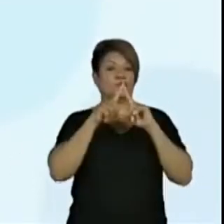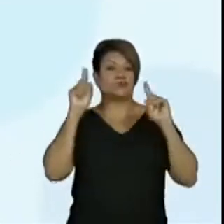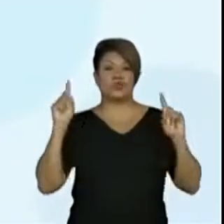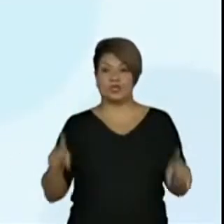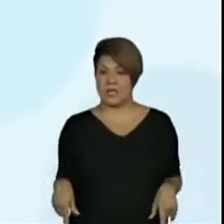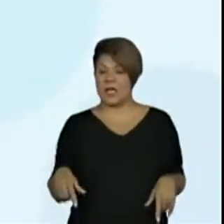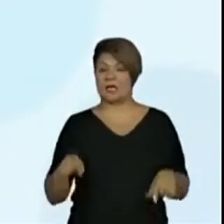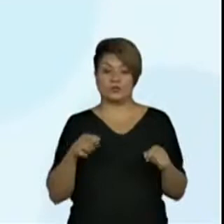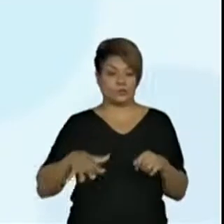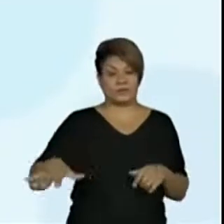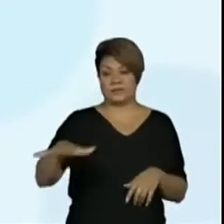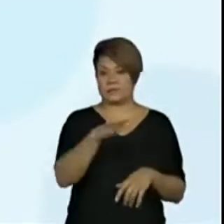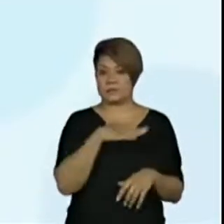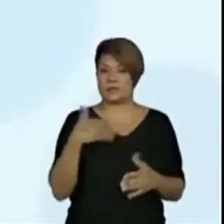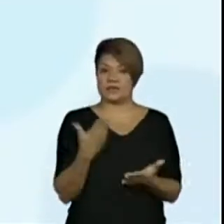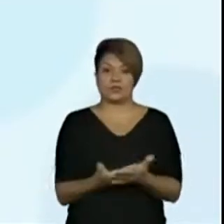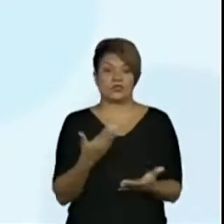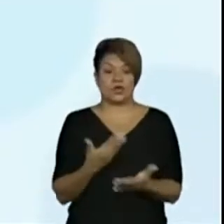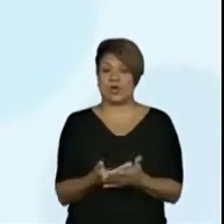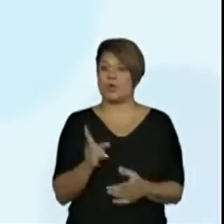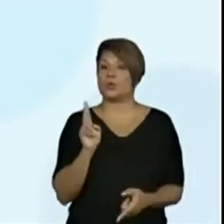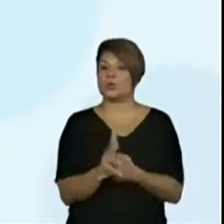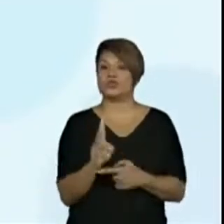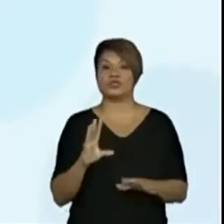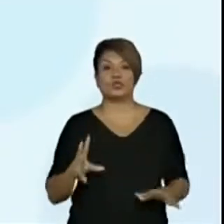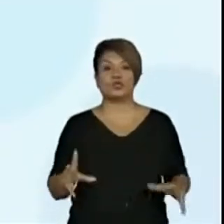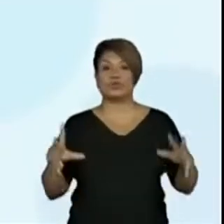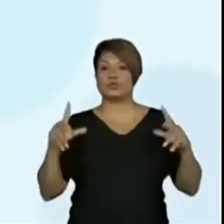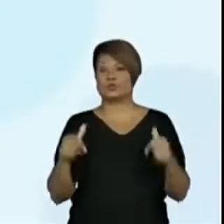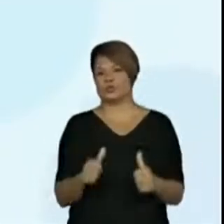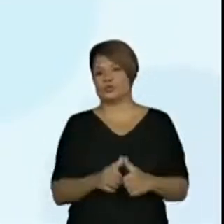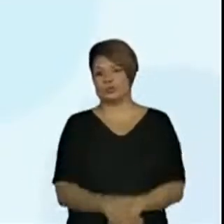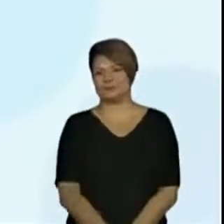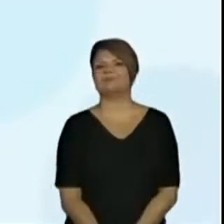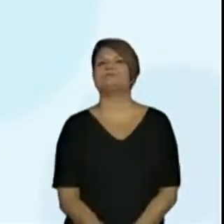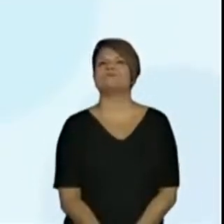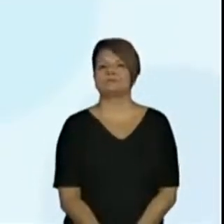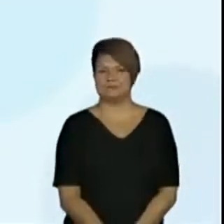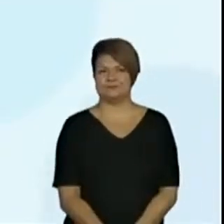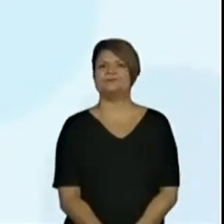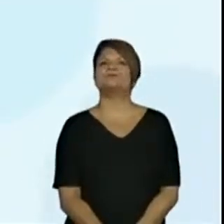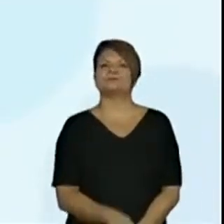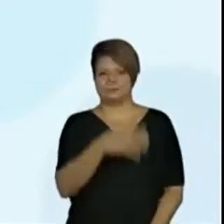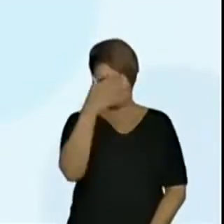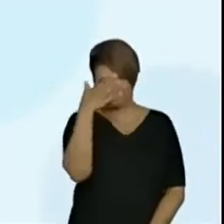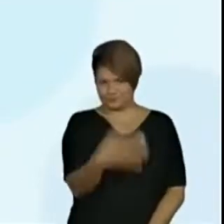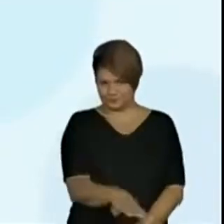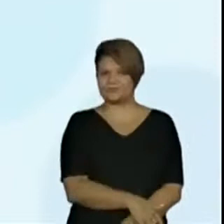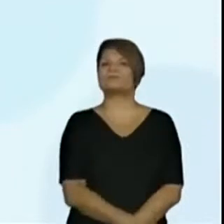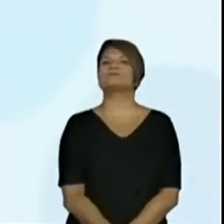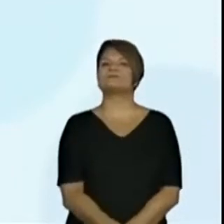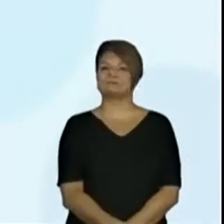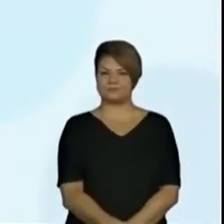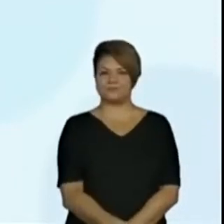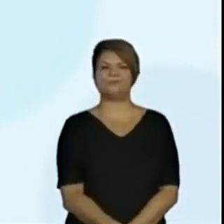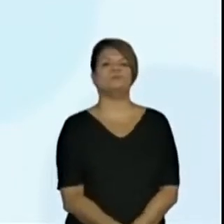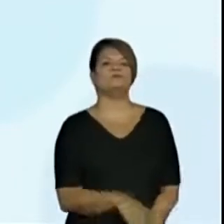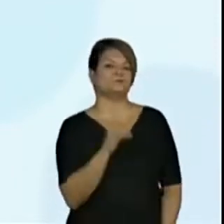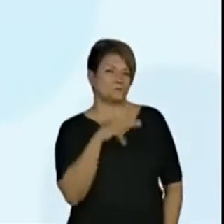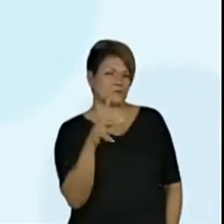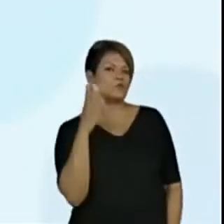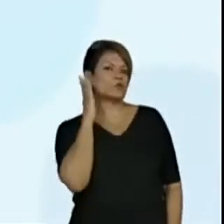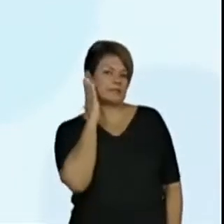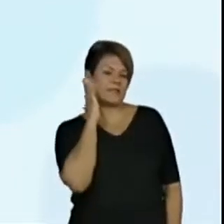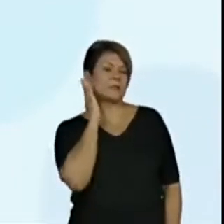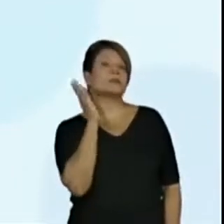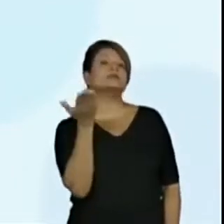do espaço da escola. Olha lá que legal. Crianças, vocês sabem quem é? Os professores sabem, eles estão colocando